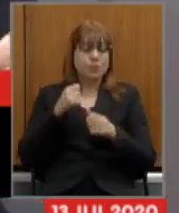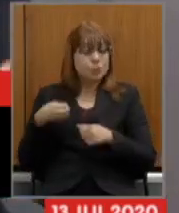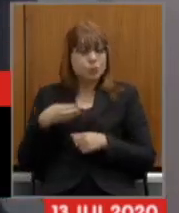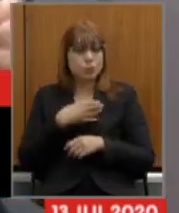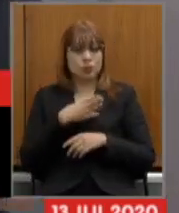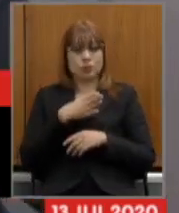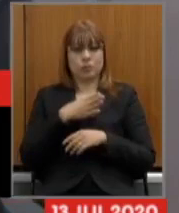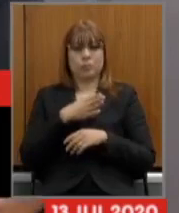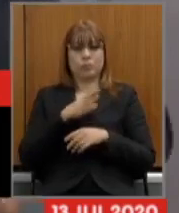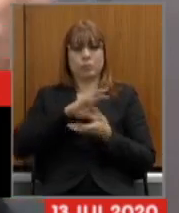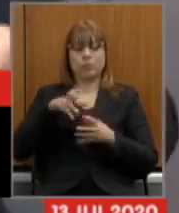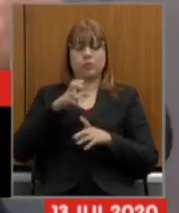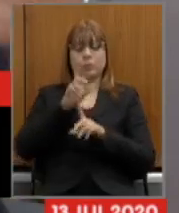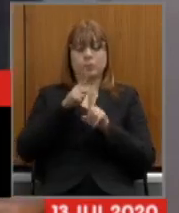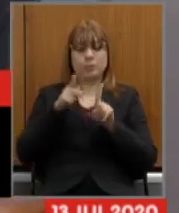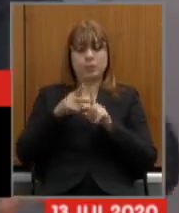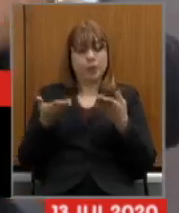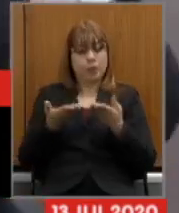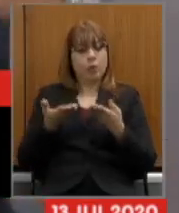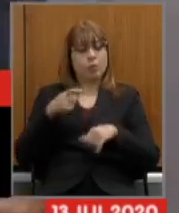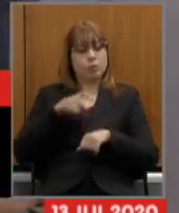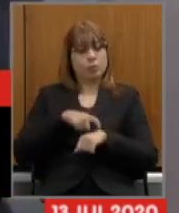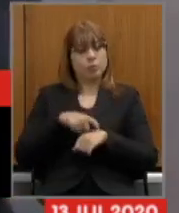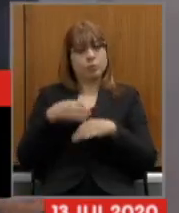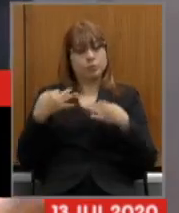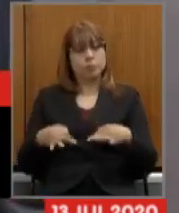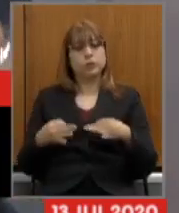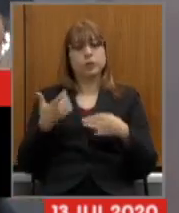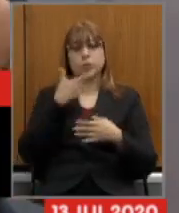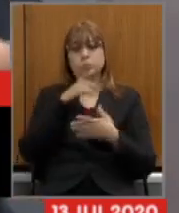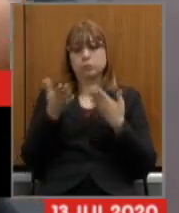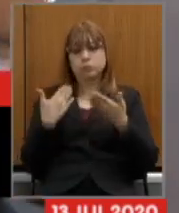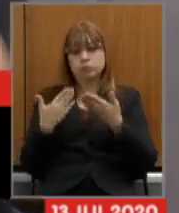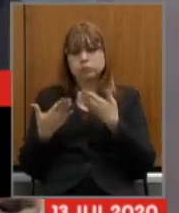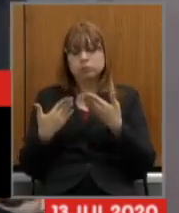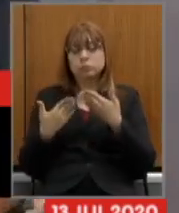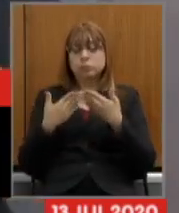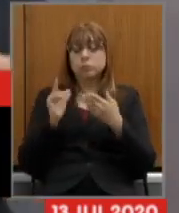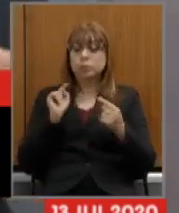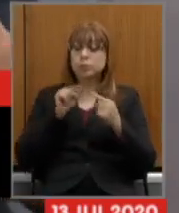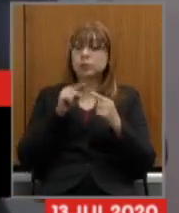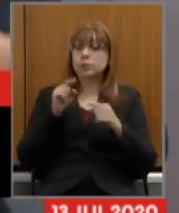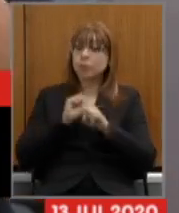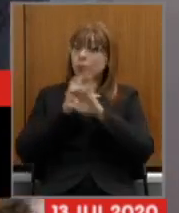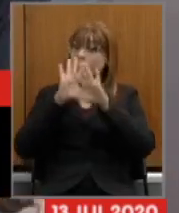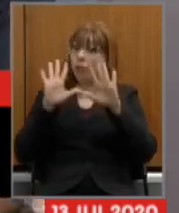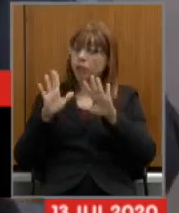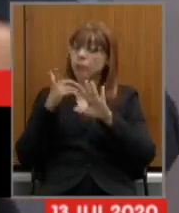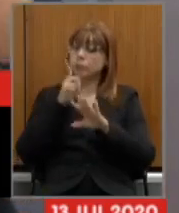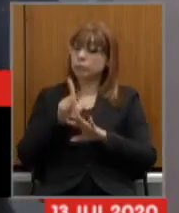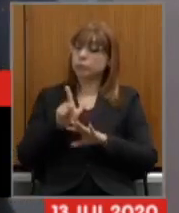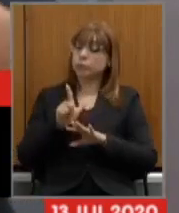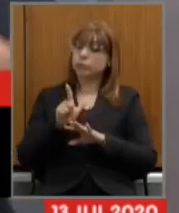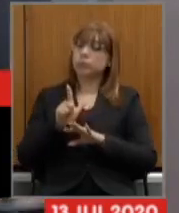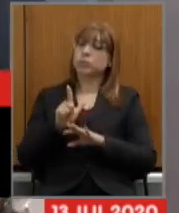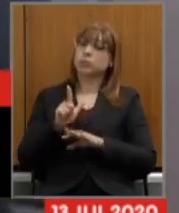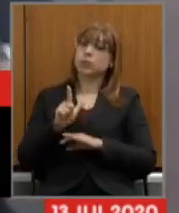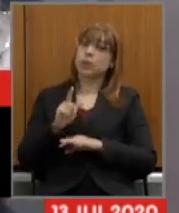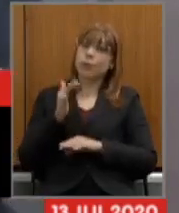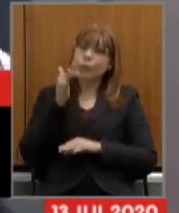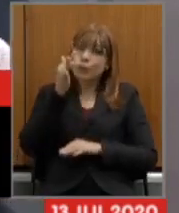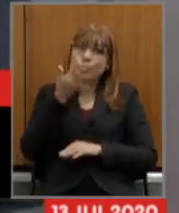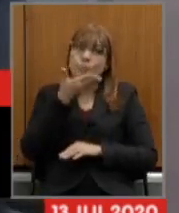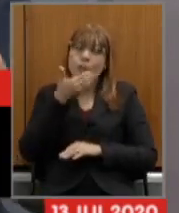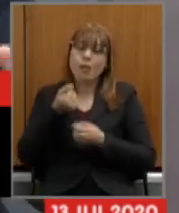este é o momento atual para discussão com amplo debate e com a intenção clara de garantir um futuro melhor para todos os nossos